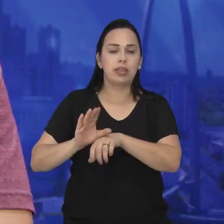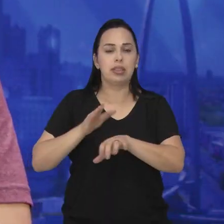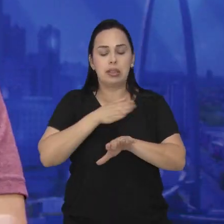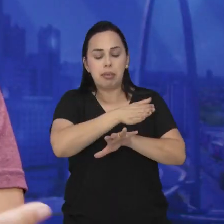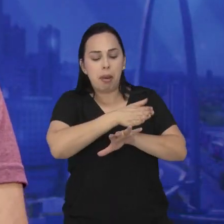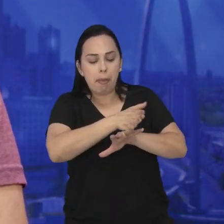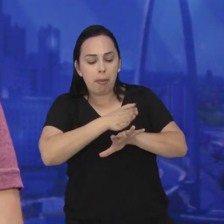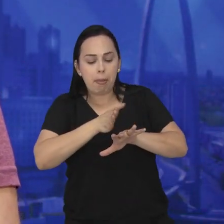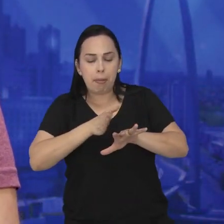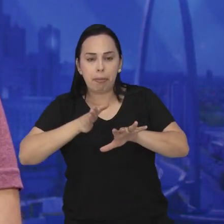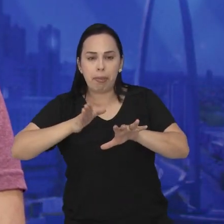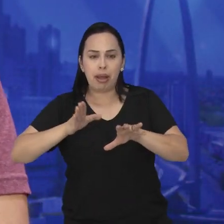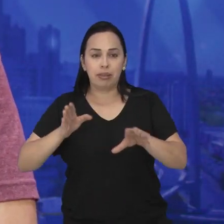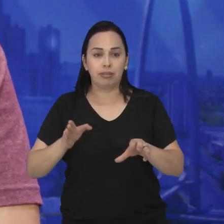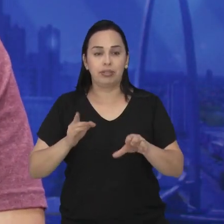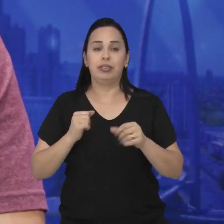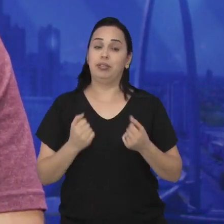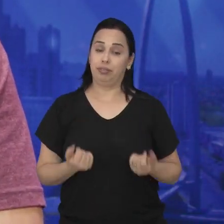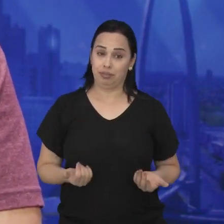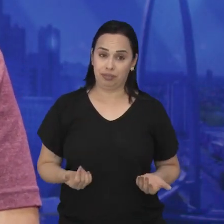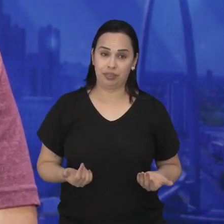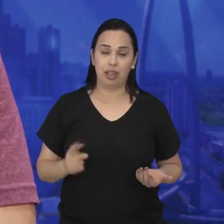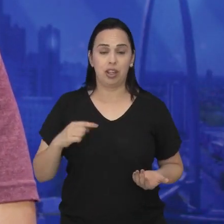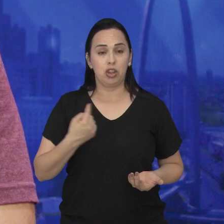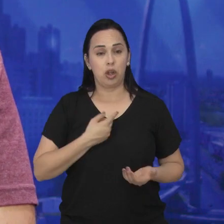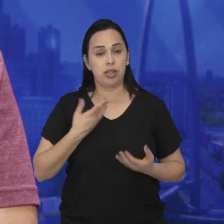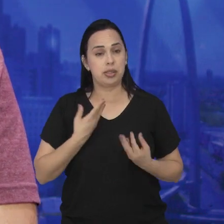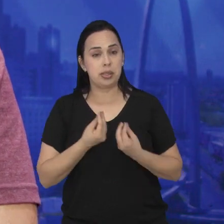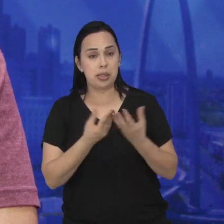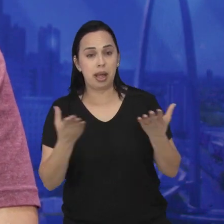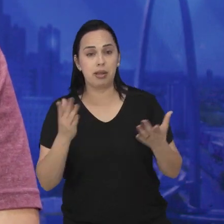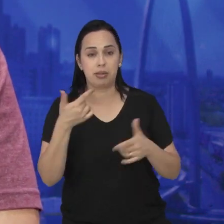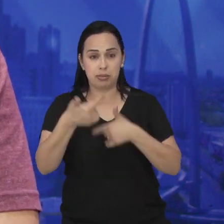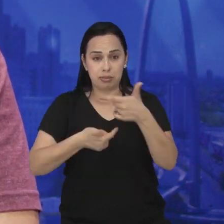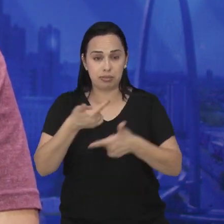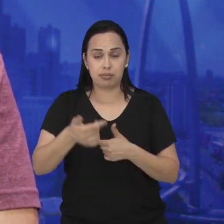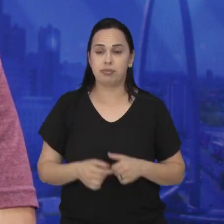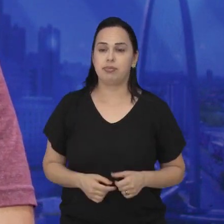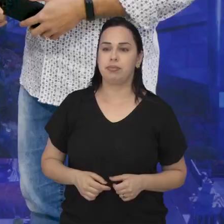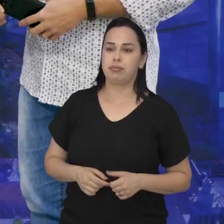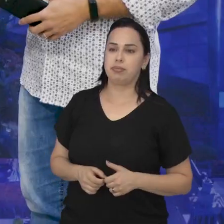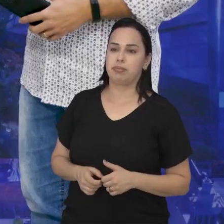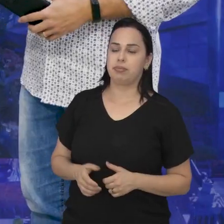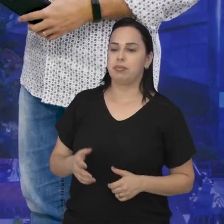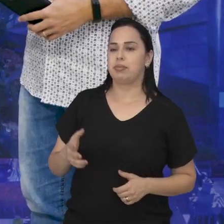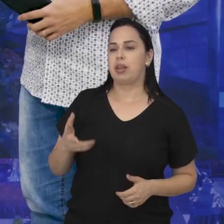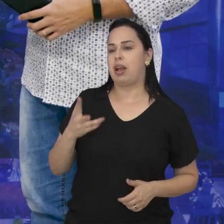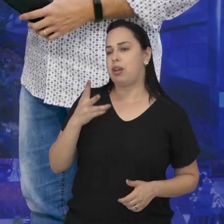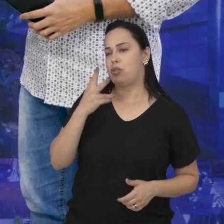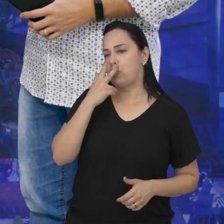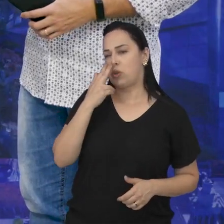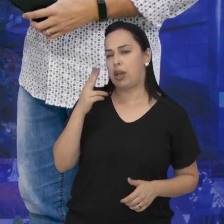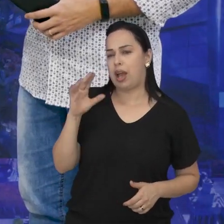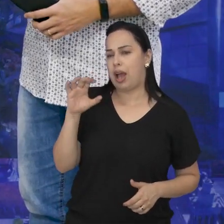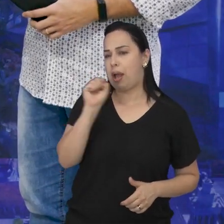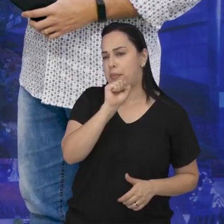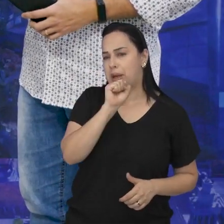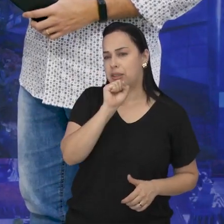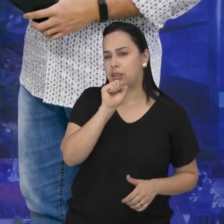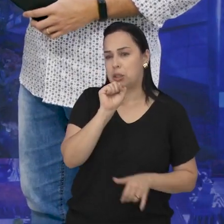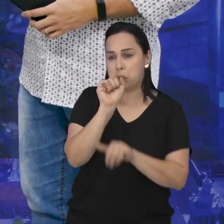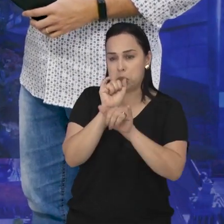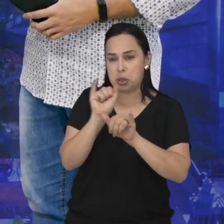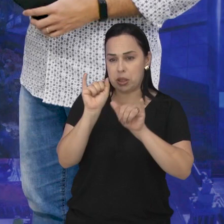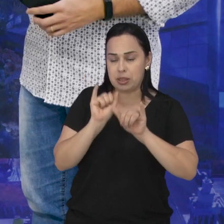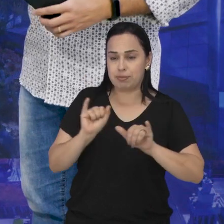tal, está tudo dentro desse arcabouço em que a gente oferece de serviços. Eu acho que, rapidamente, a gente